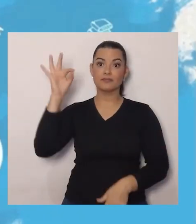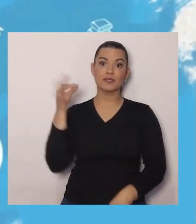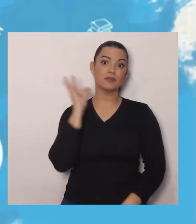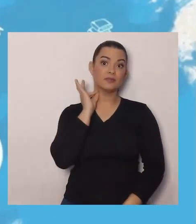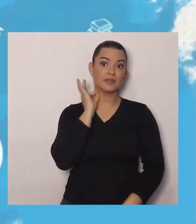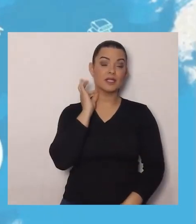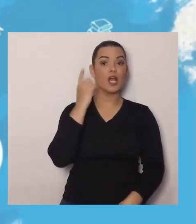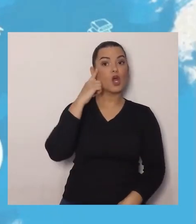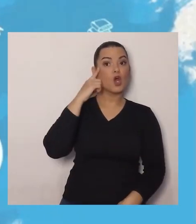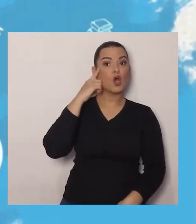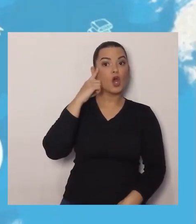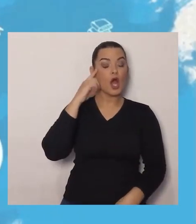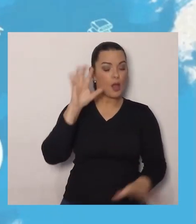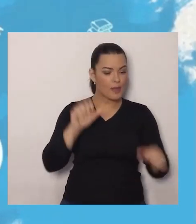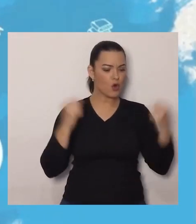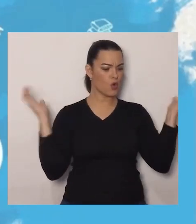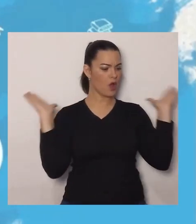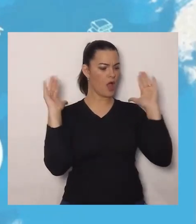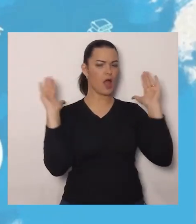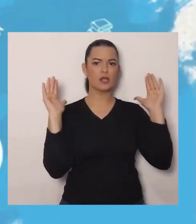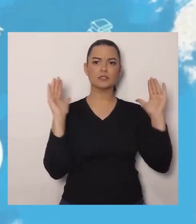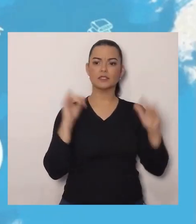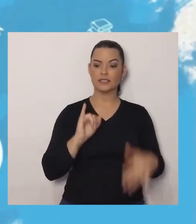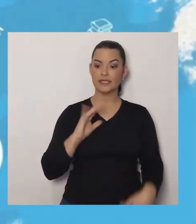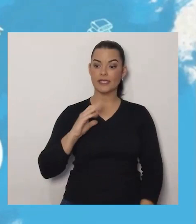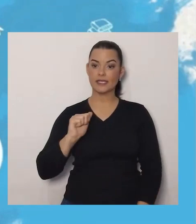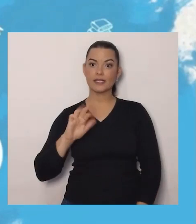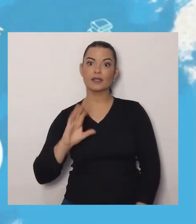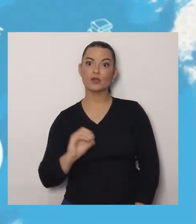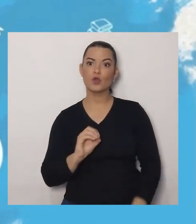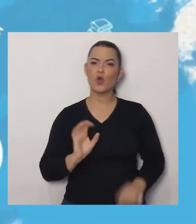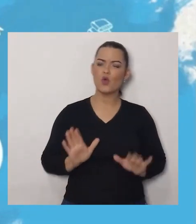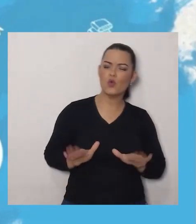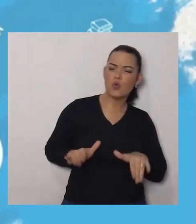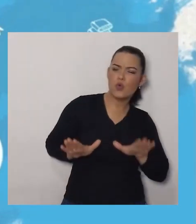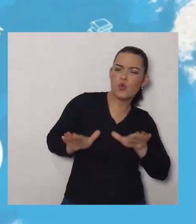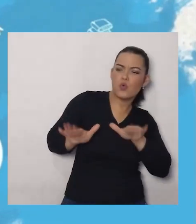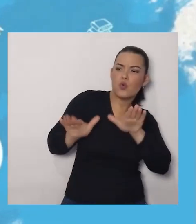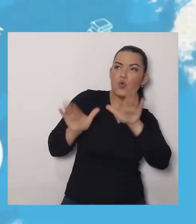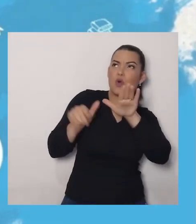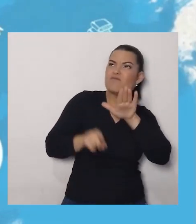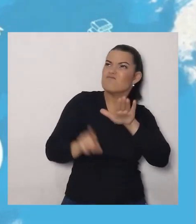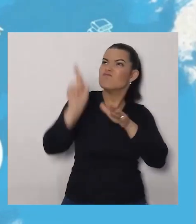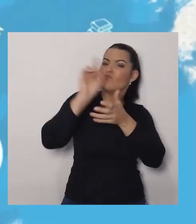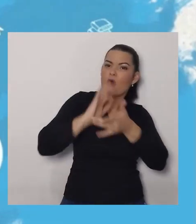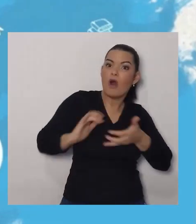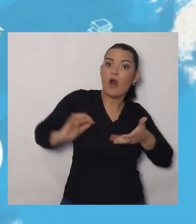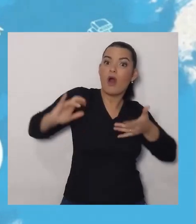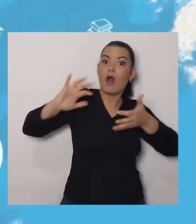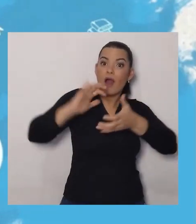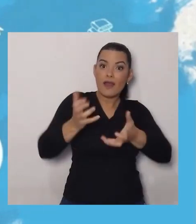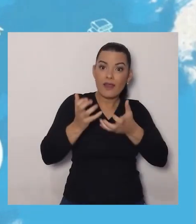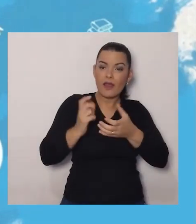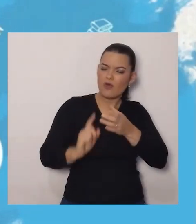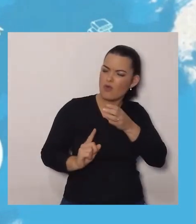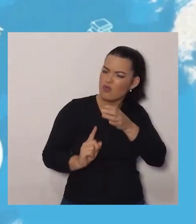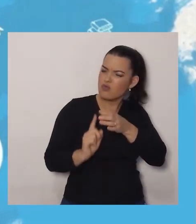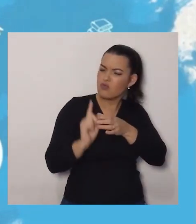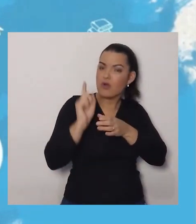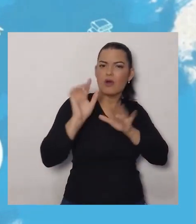E o pai falou... Ícaro, volta. Tá muito alto. Você não pode chegar perto do sol.